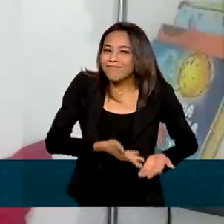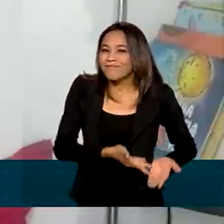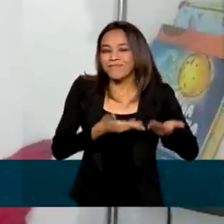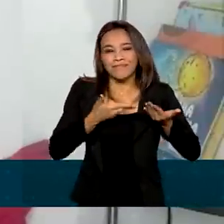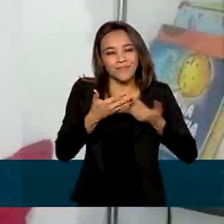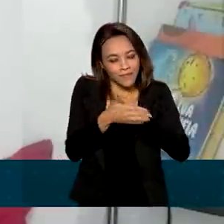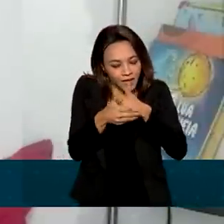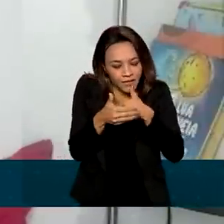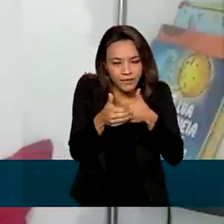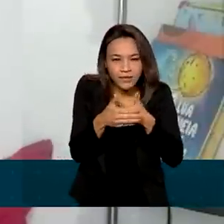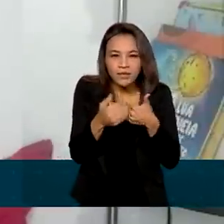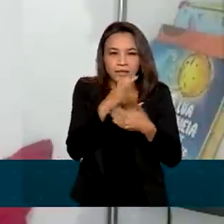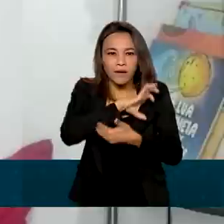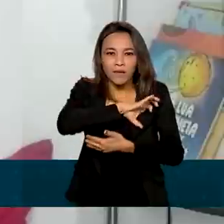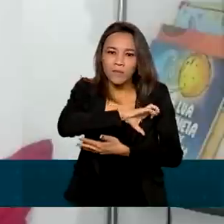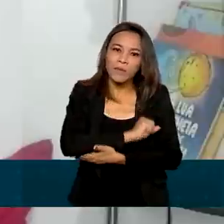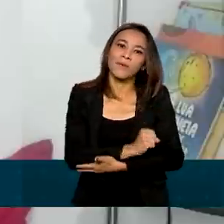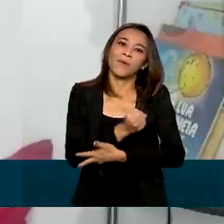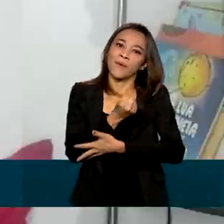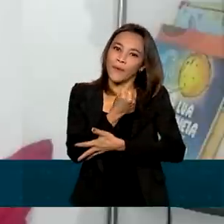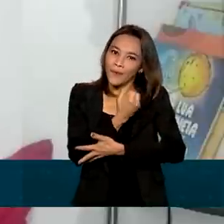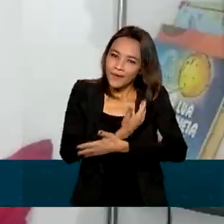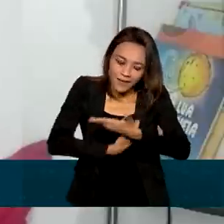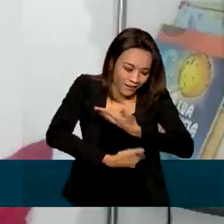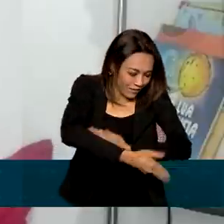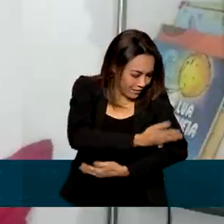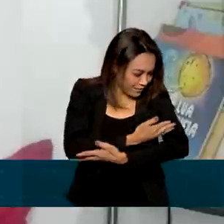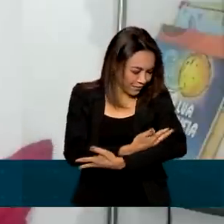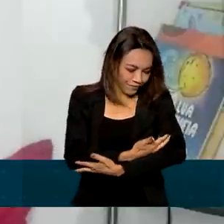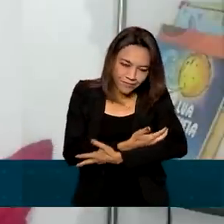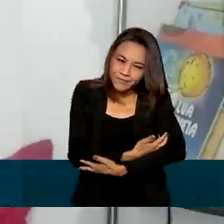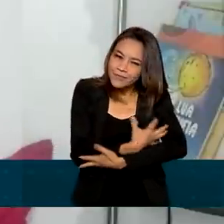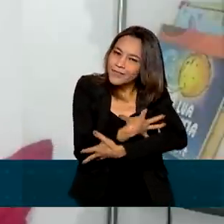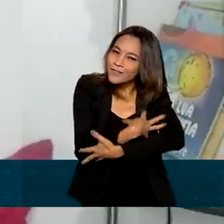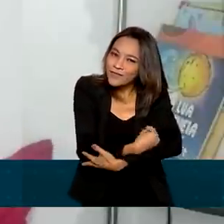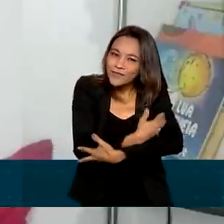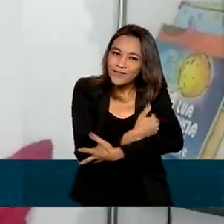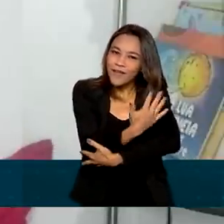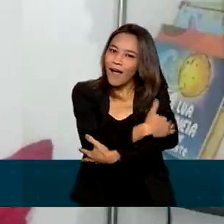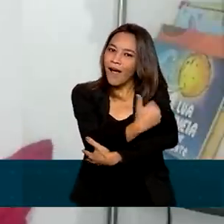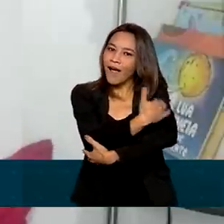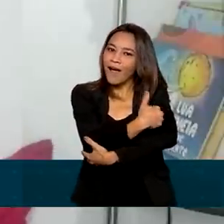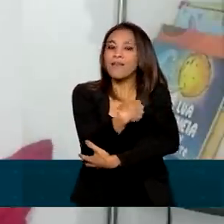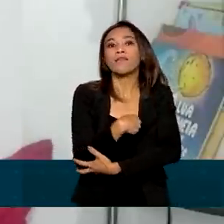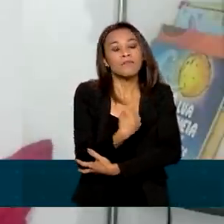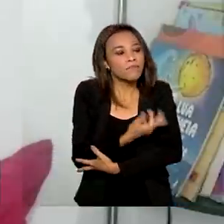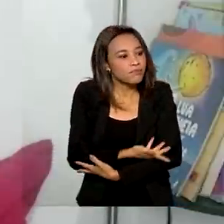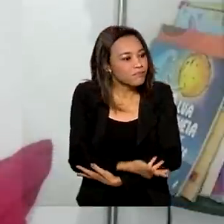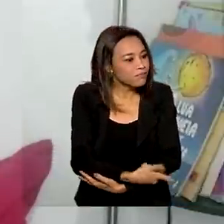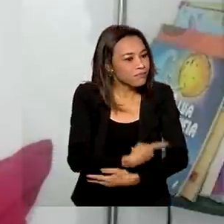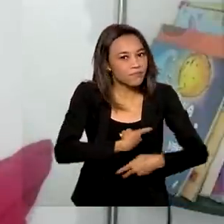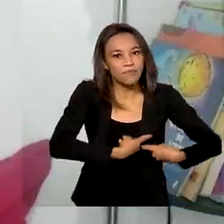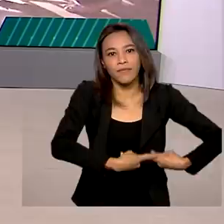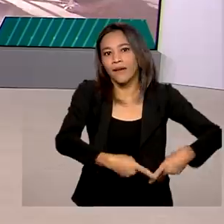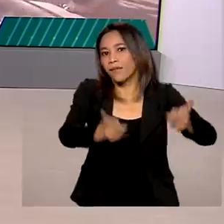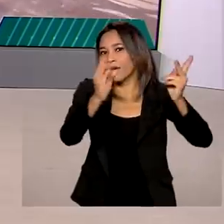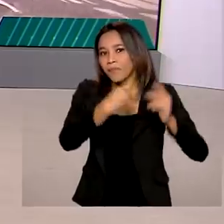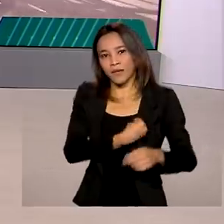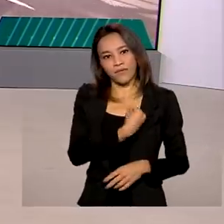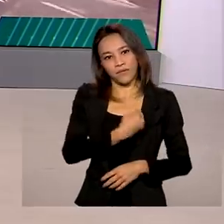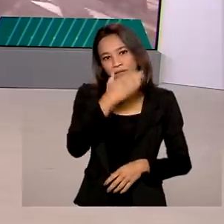afeto, todo o amor que está envolvido na amamentação também serão carregados por ele para a vida inteira.